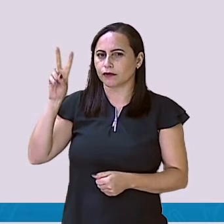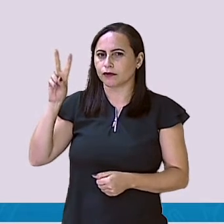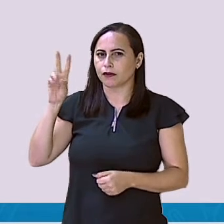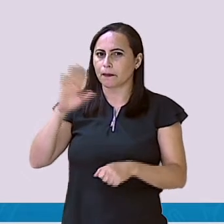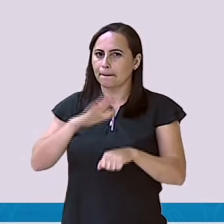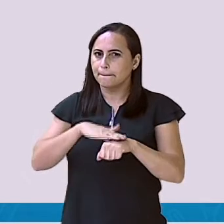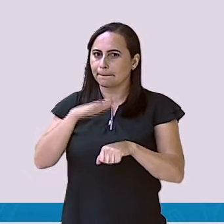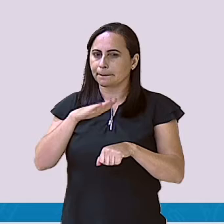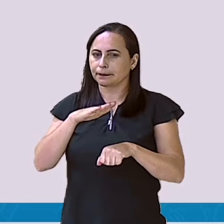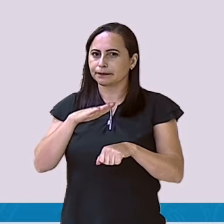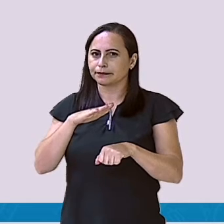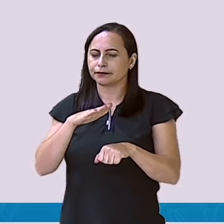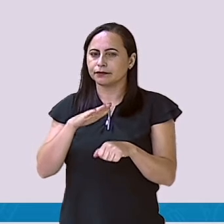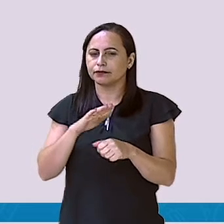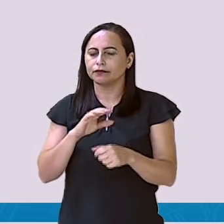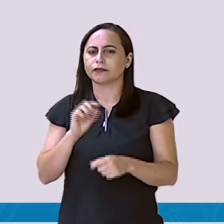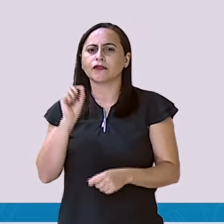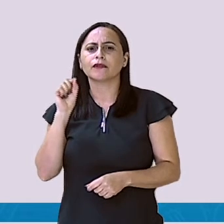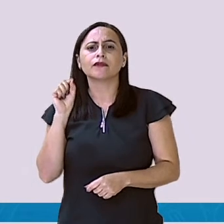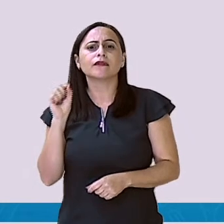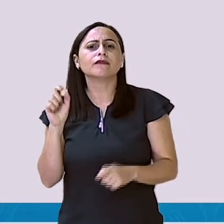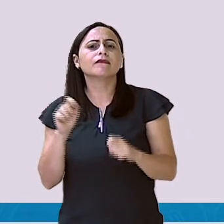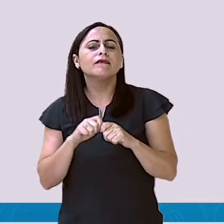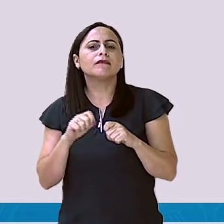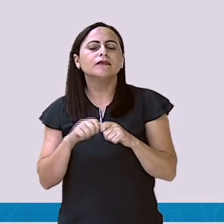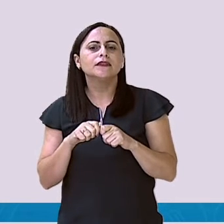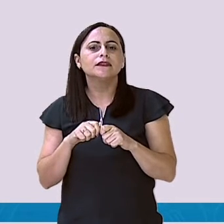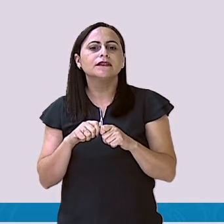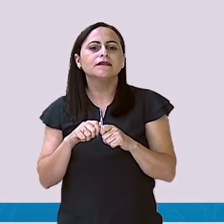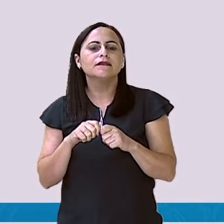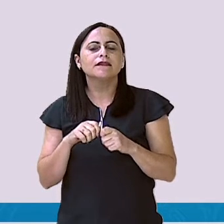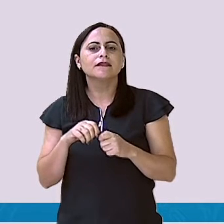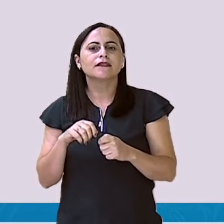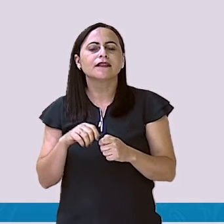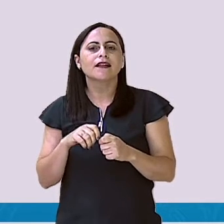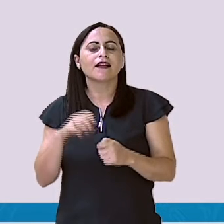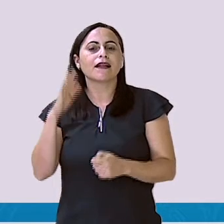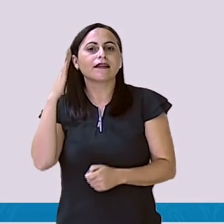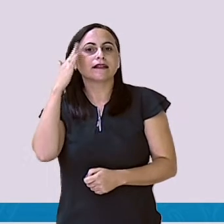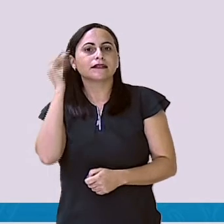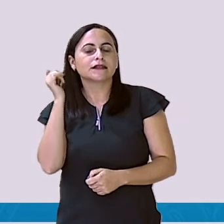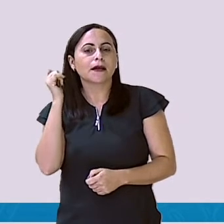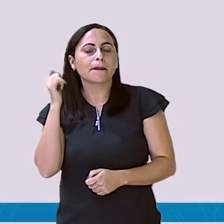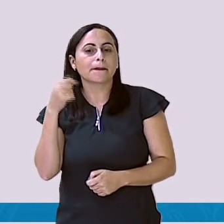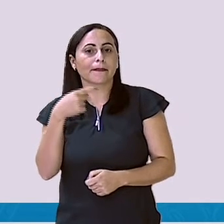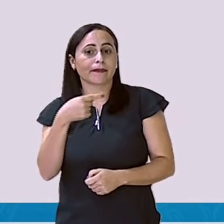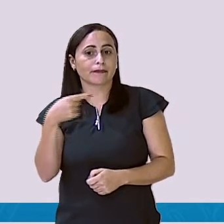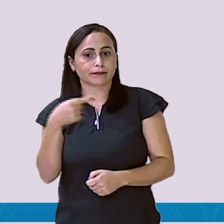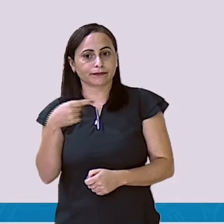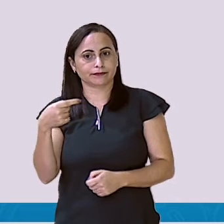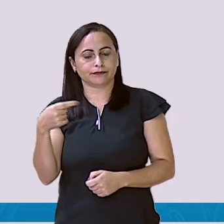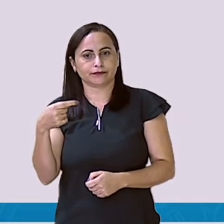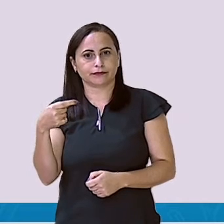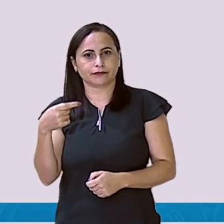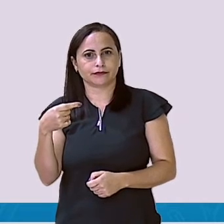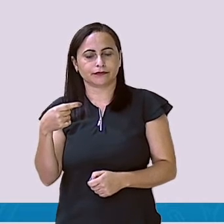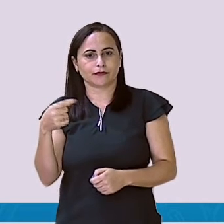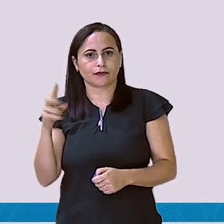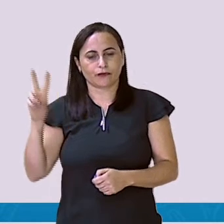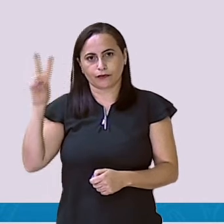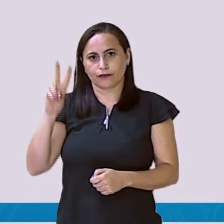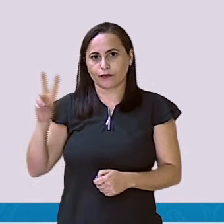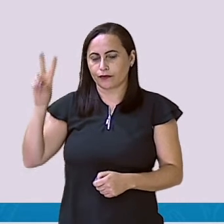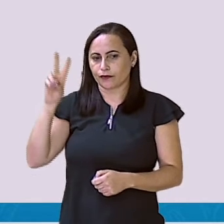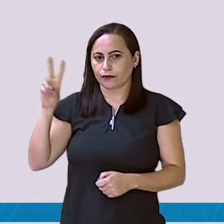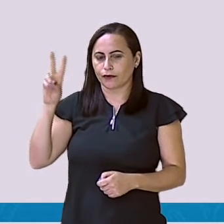adicionado, o que que eu posso fazer? Eu posso saber a diferença desses valores. Como que eu